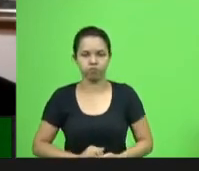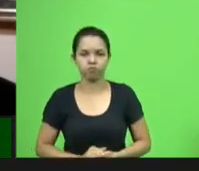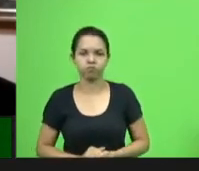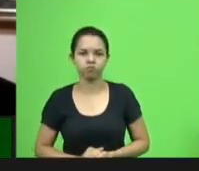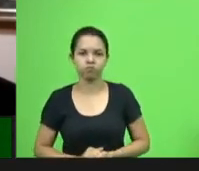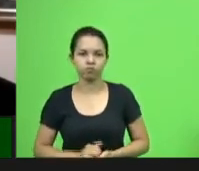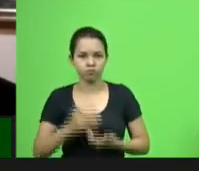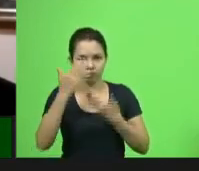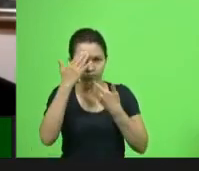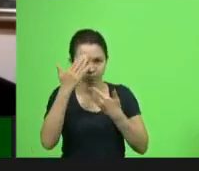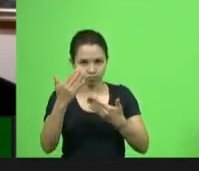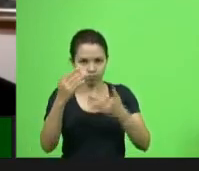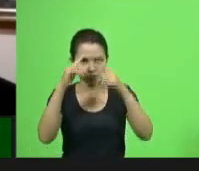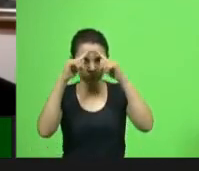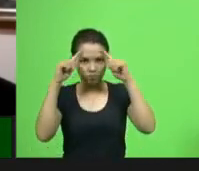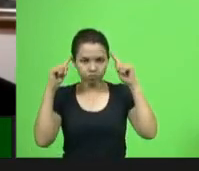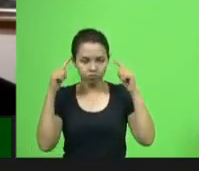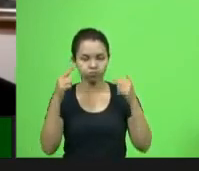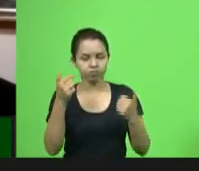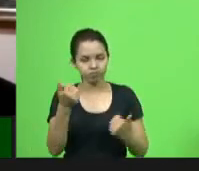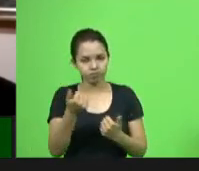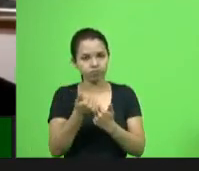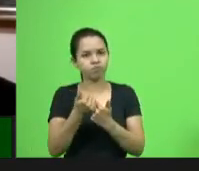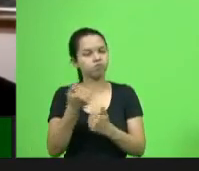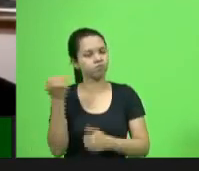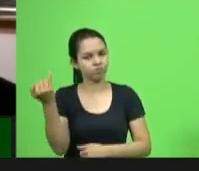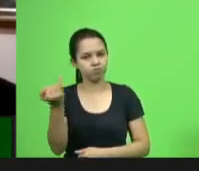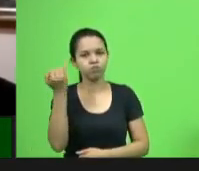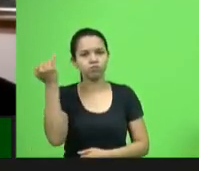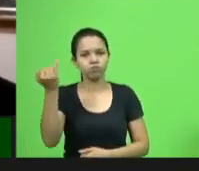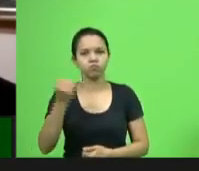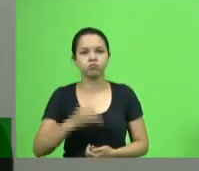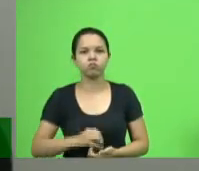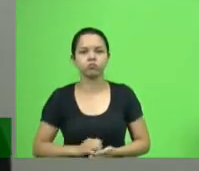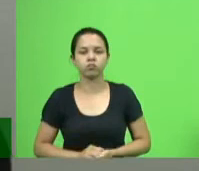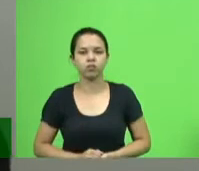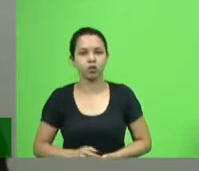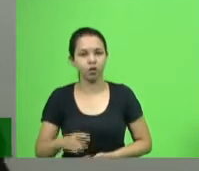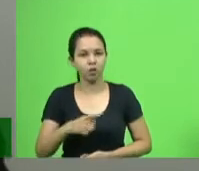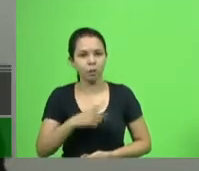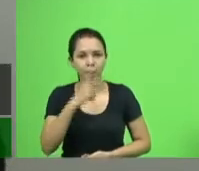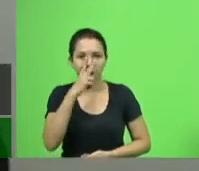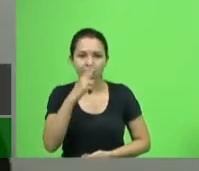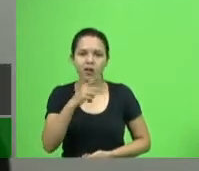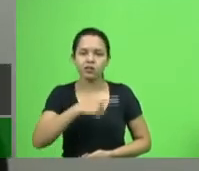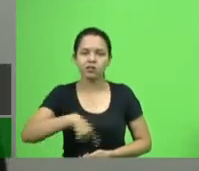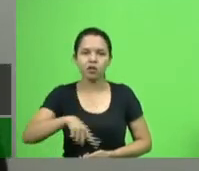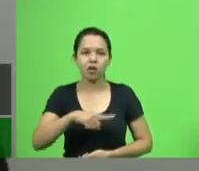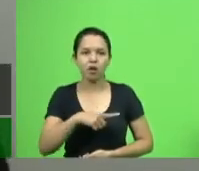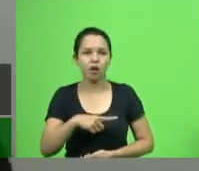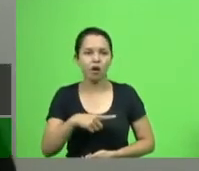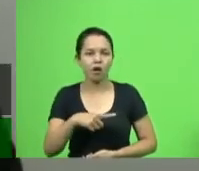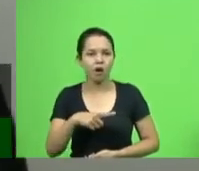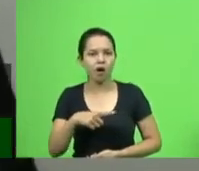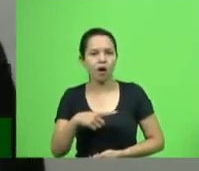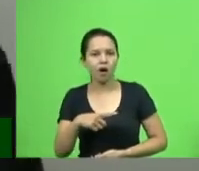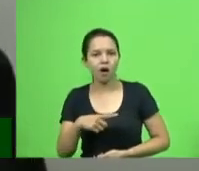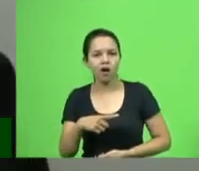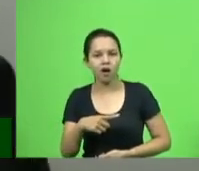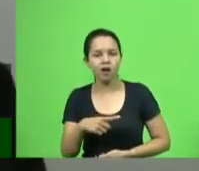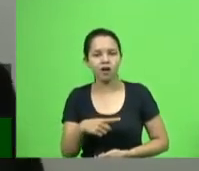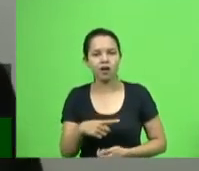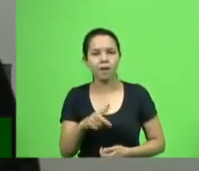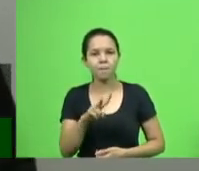deputado Neudir Sareta, pelo apoio, ele é imprescindível. Parece que nós vivemos na luta contra os ruínos de vento,